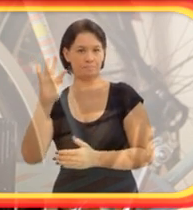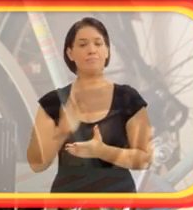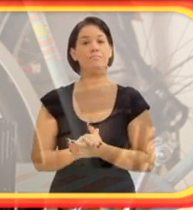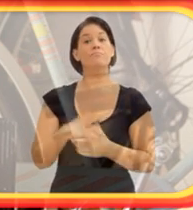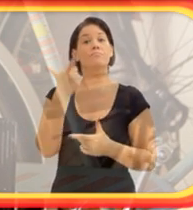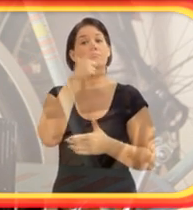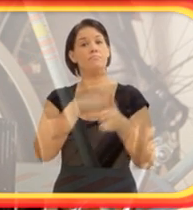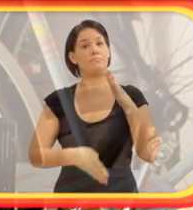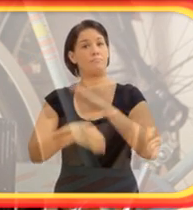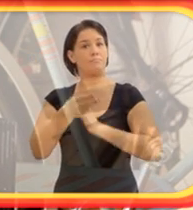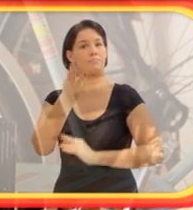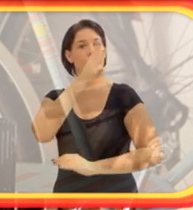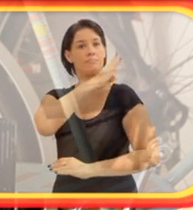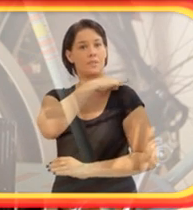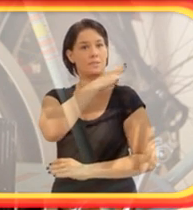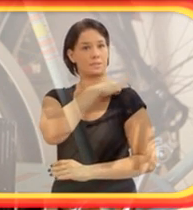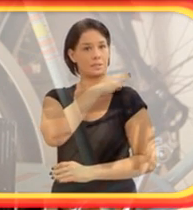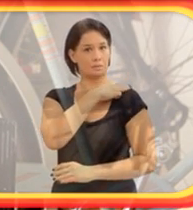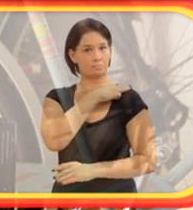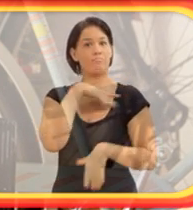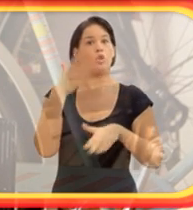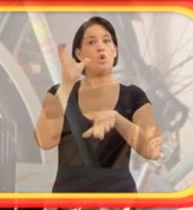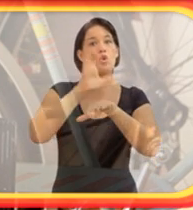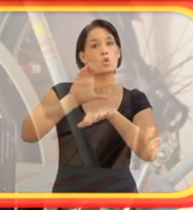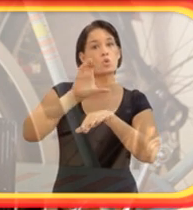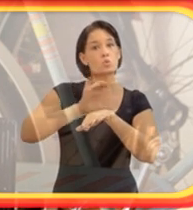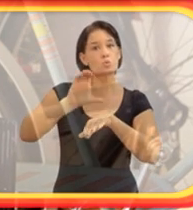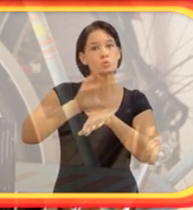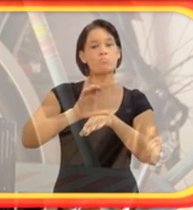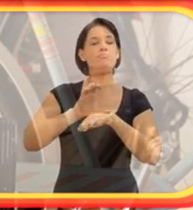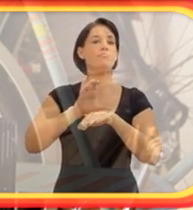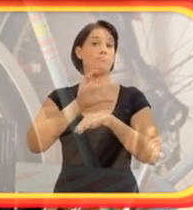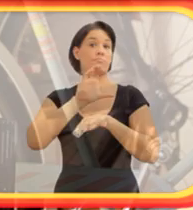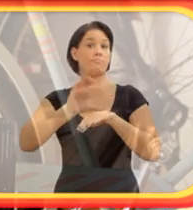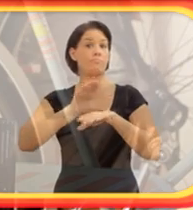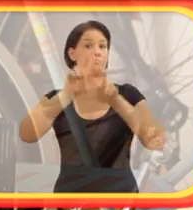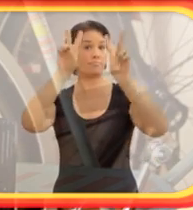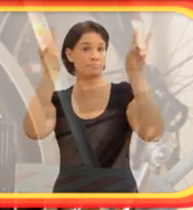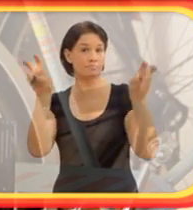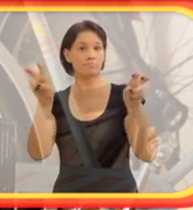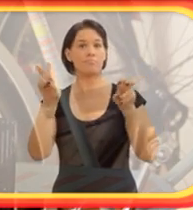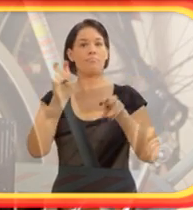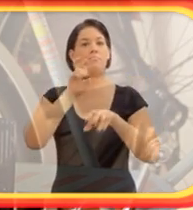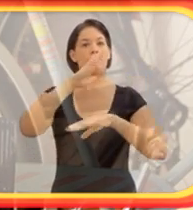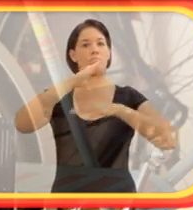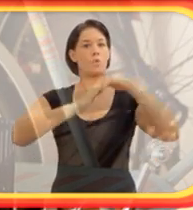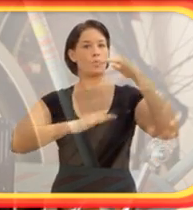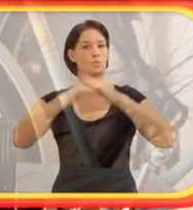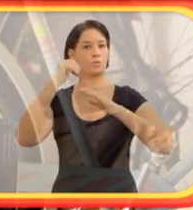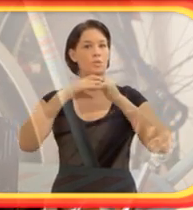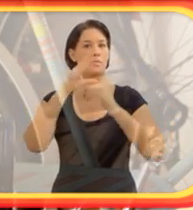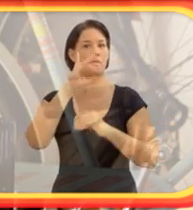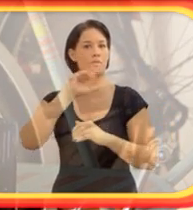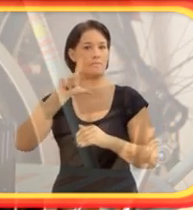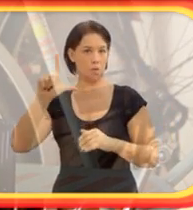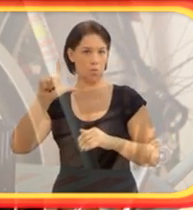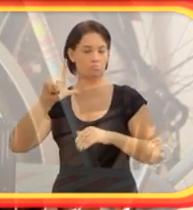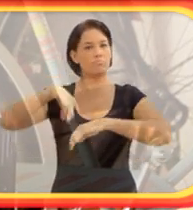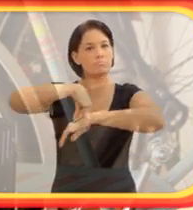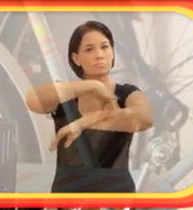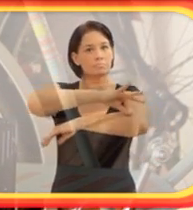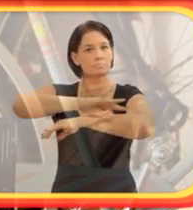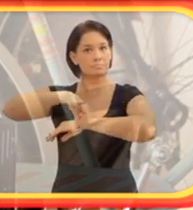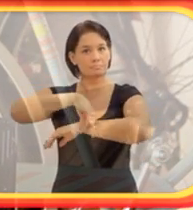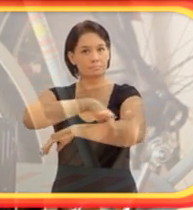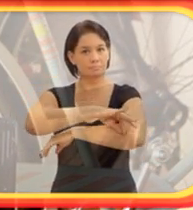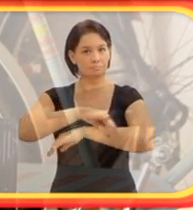eu fui cursar um curso chamado técnico em construção civil, desenho arquitetônico. Um outro grande desafio, era